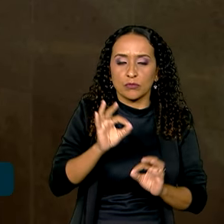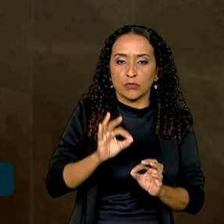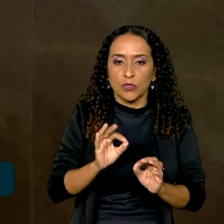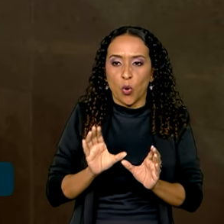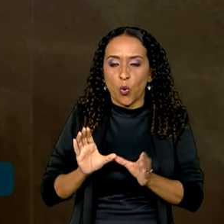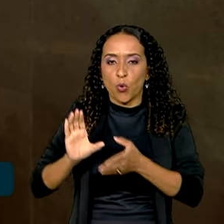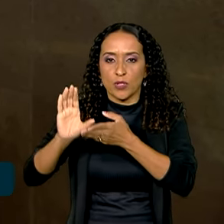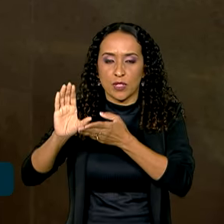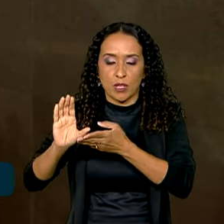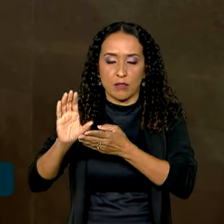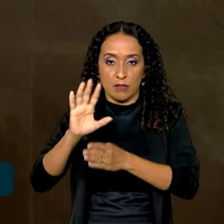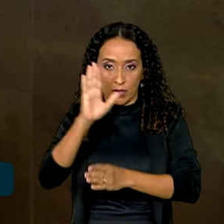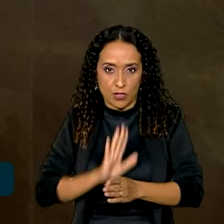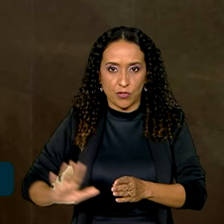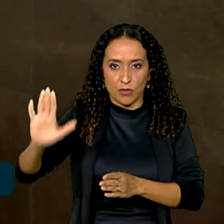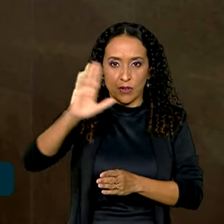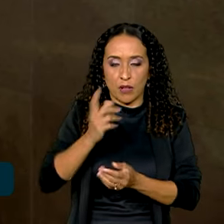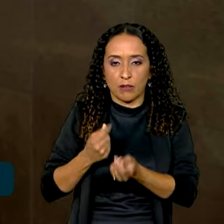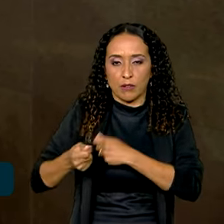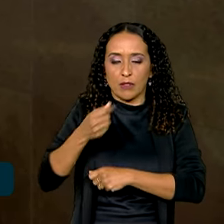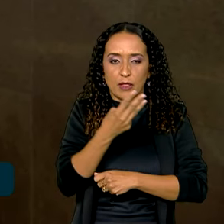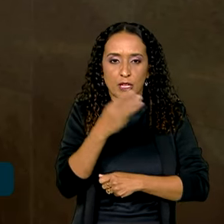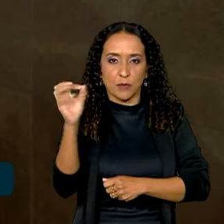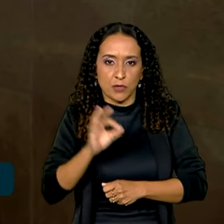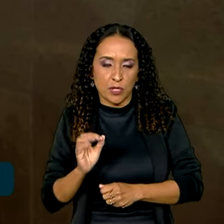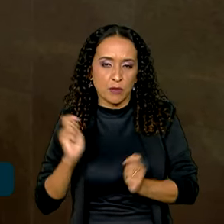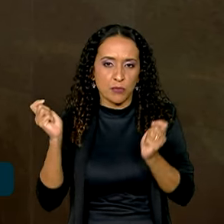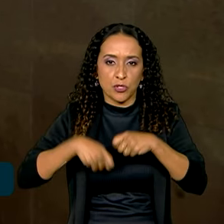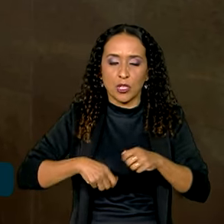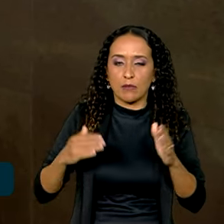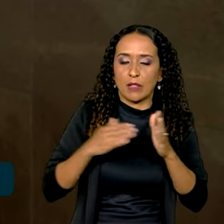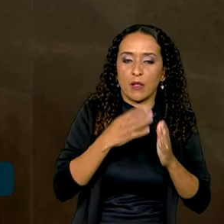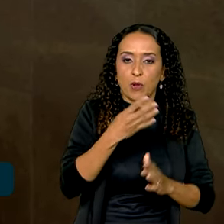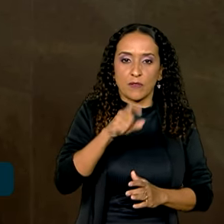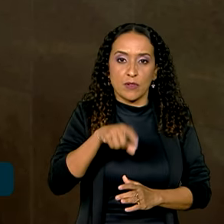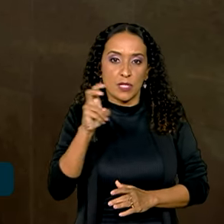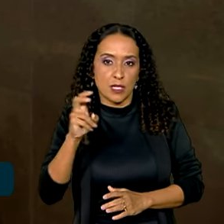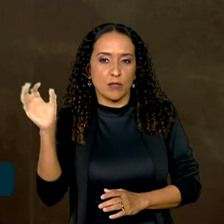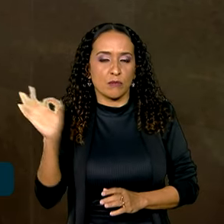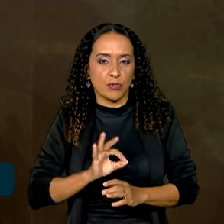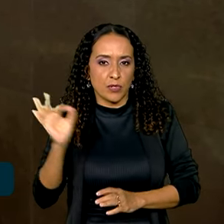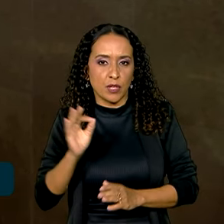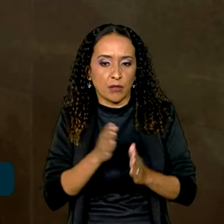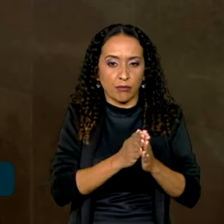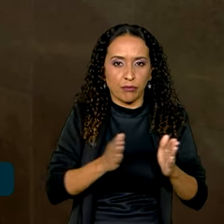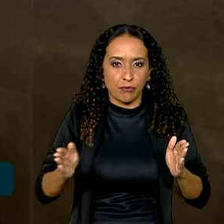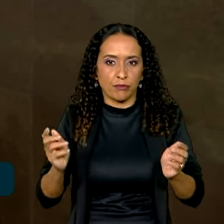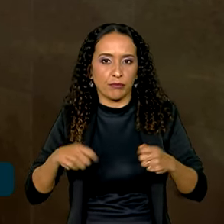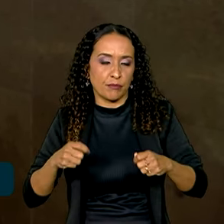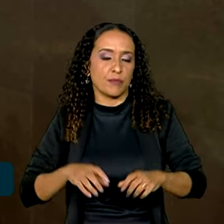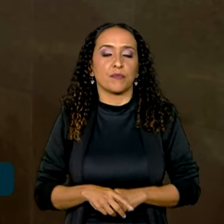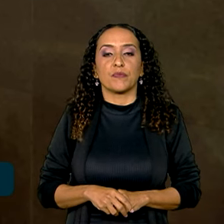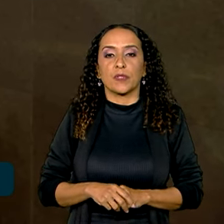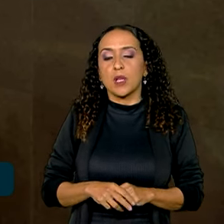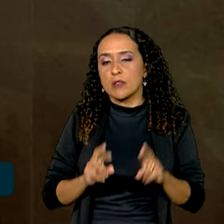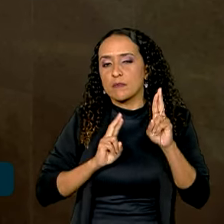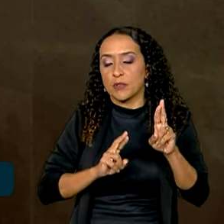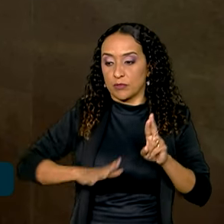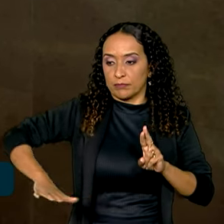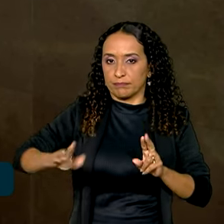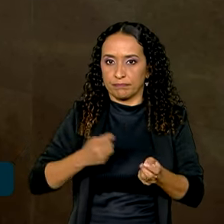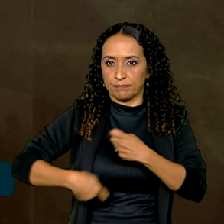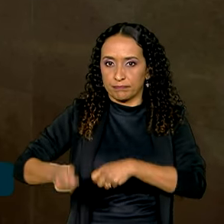Monetário Nacional de 3%, podendo chegar a 4,5% com o intervalo de tolerância. A expectativa do mercado